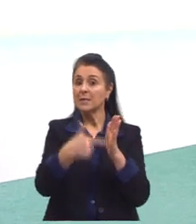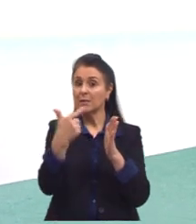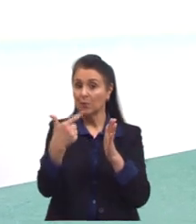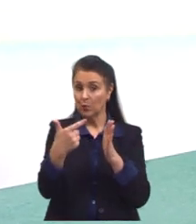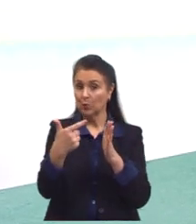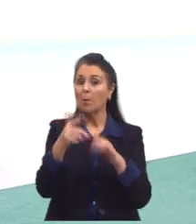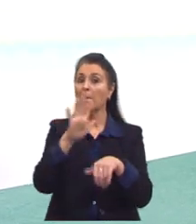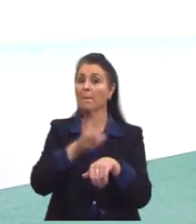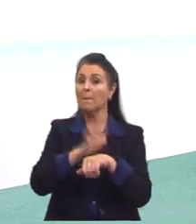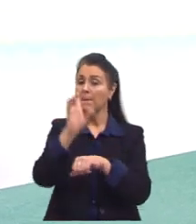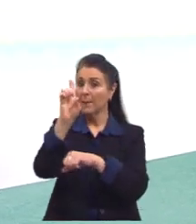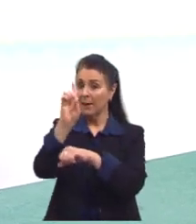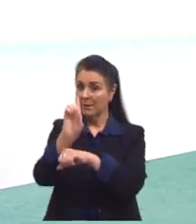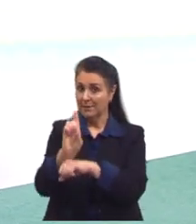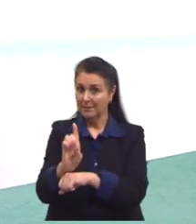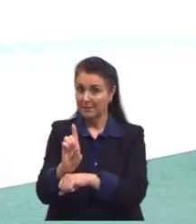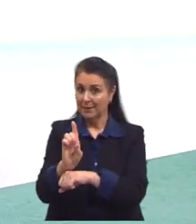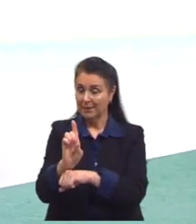aqui.